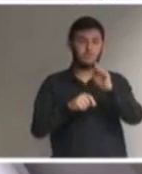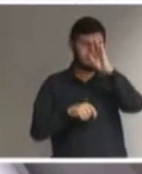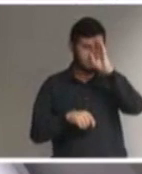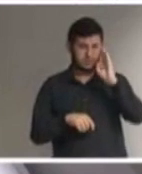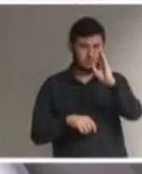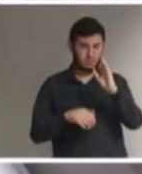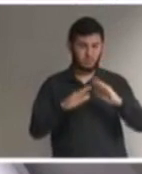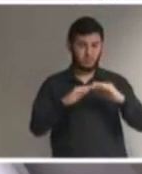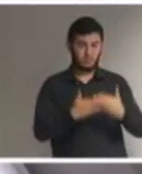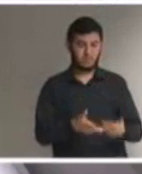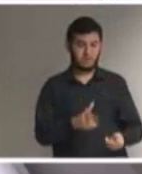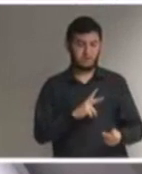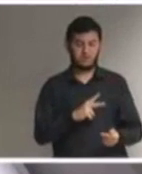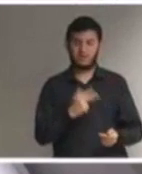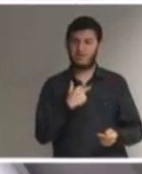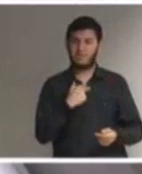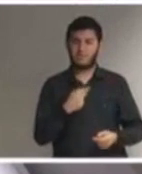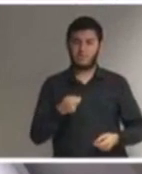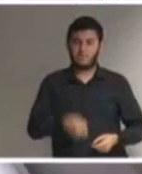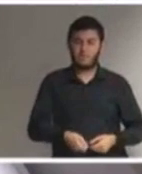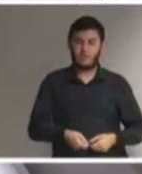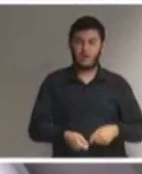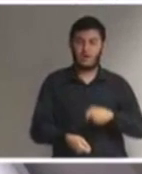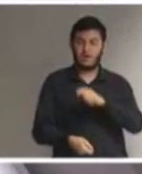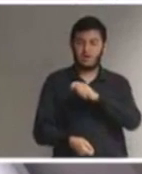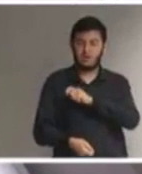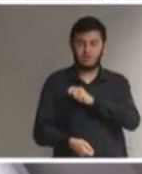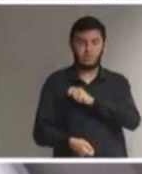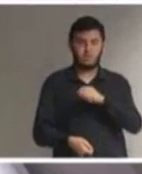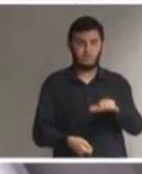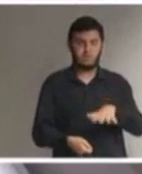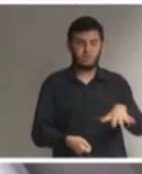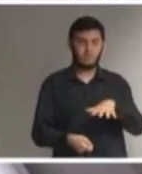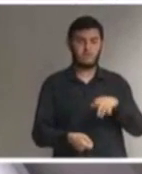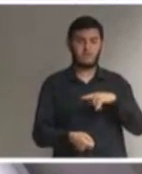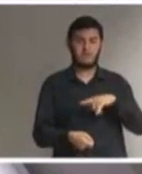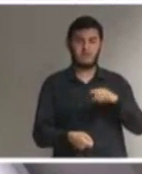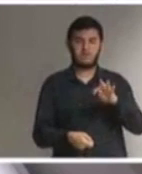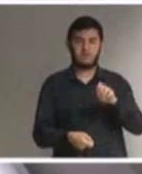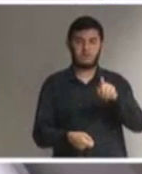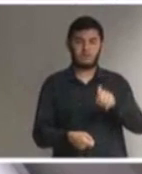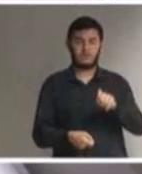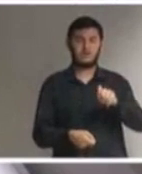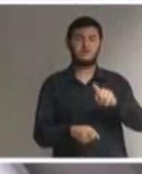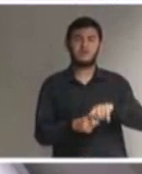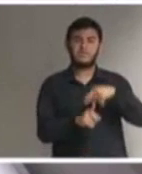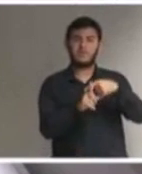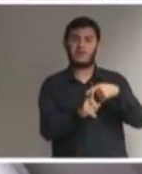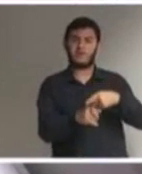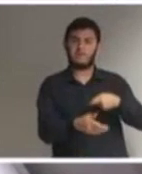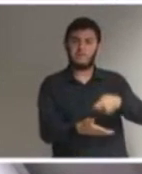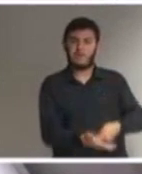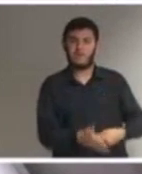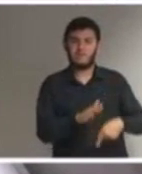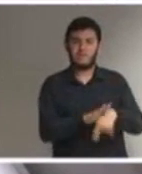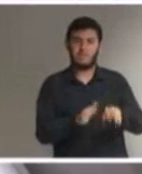escola privada não poderia impor aos demais alunos o pagamento do custo extra que um aluno com deficiência representa o